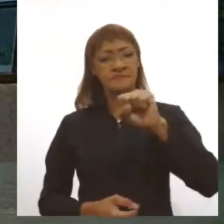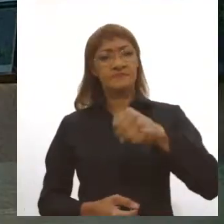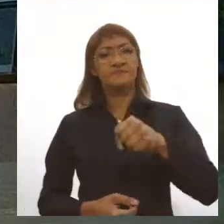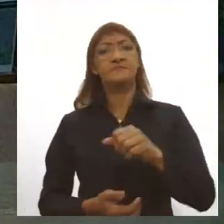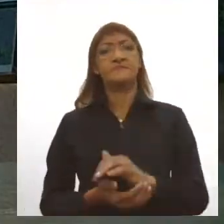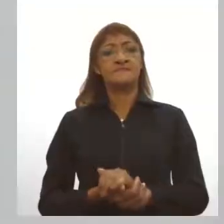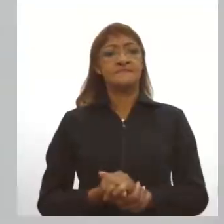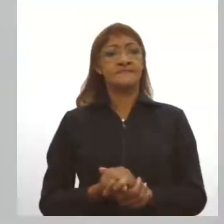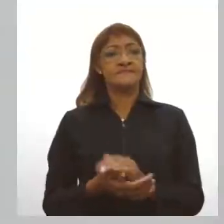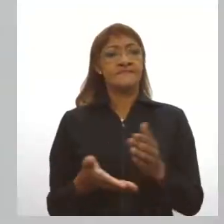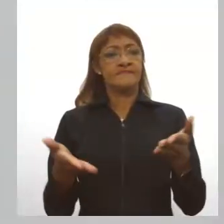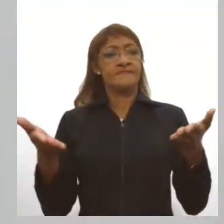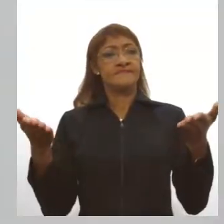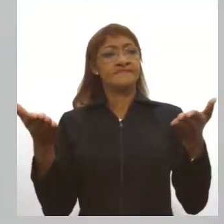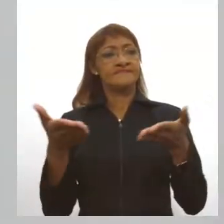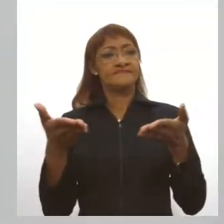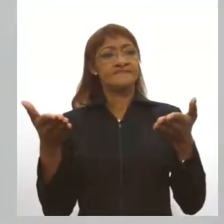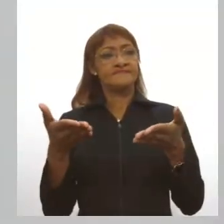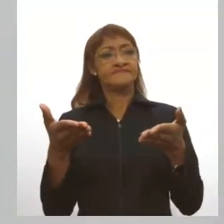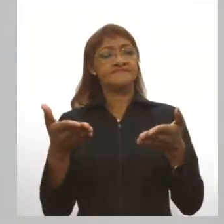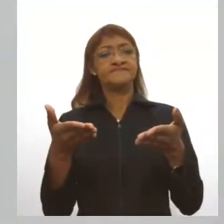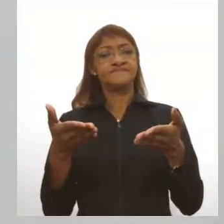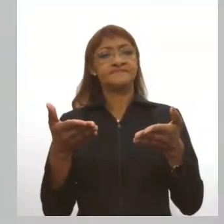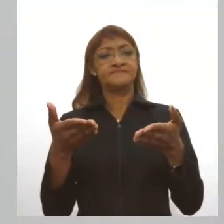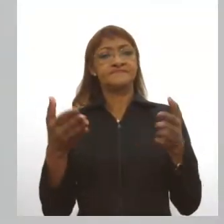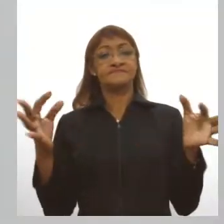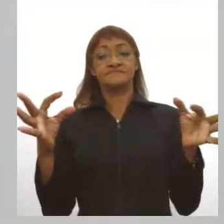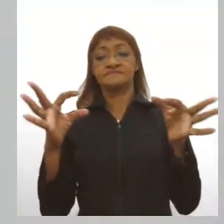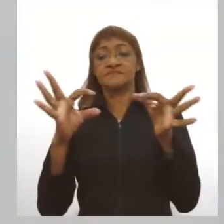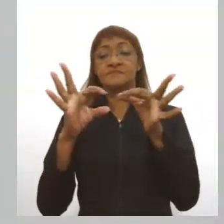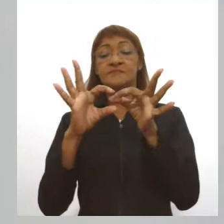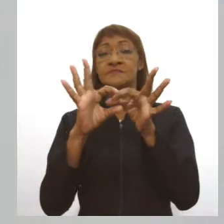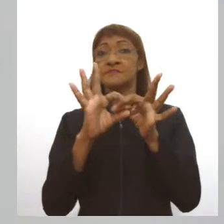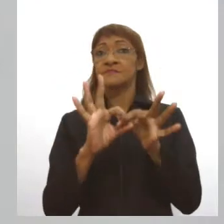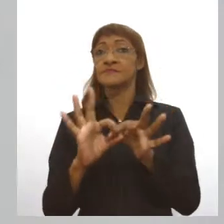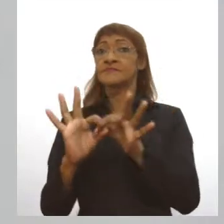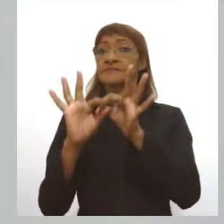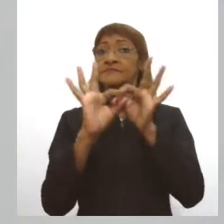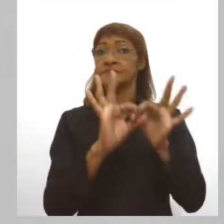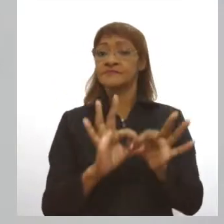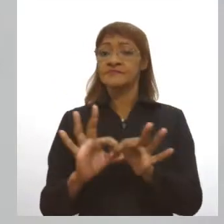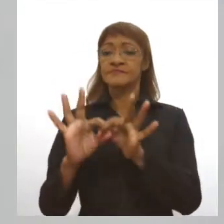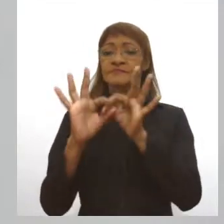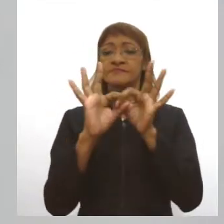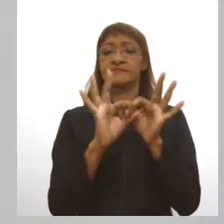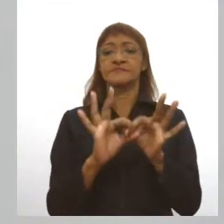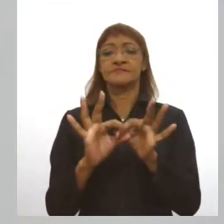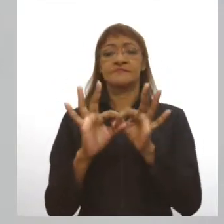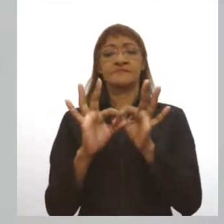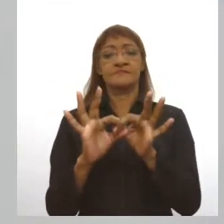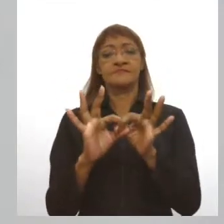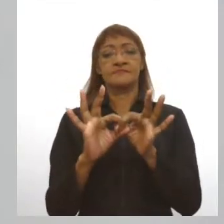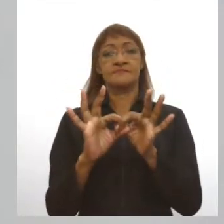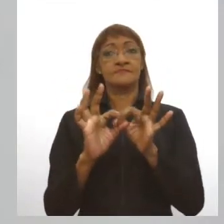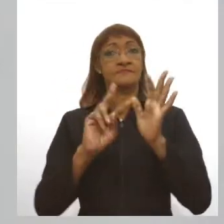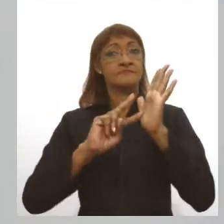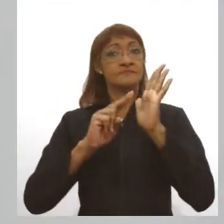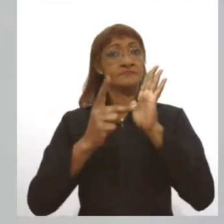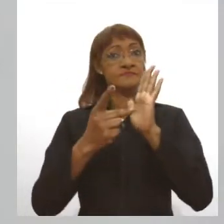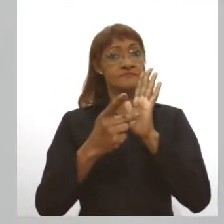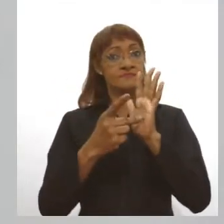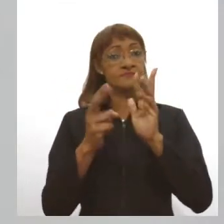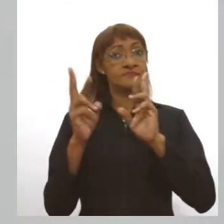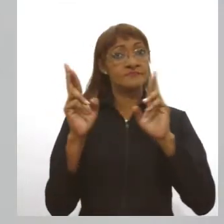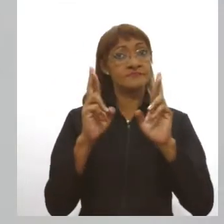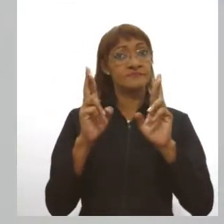momento de união. Um momento que proporciona essa união. Mas essa união, ela pode